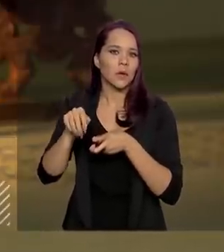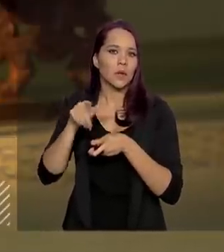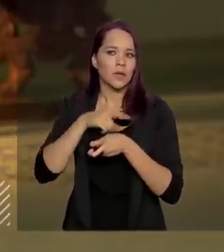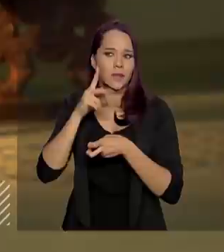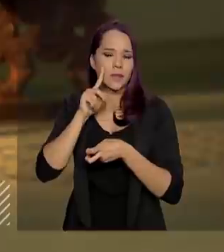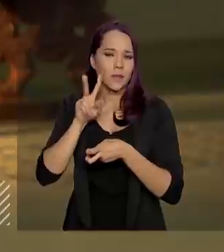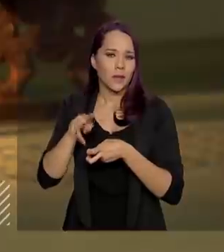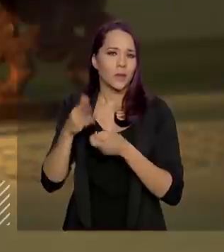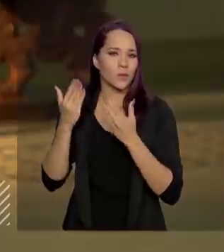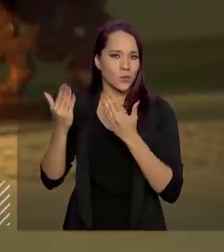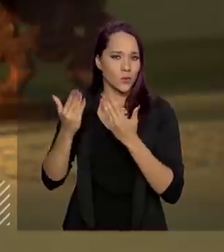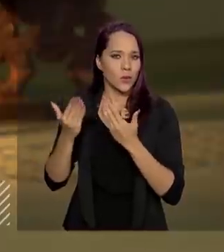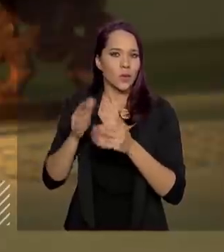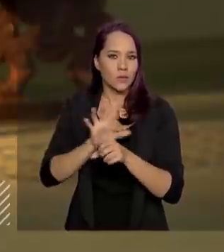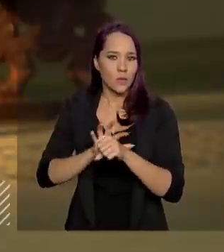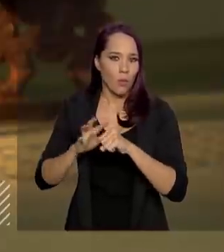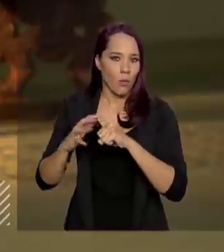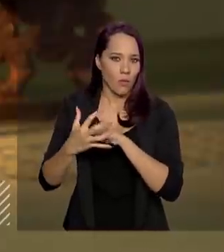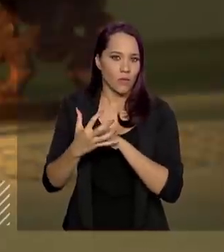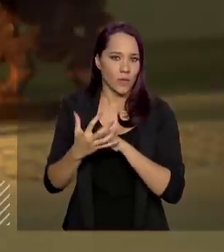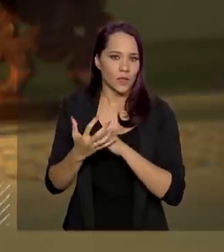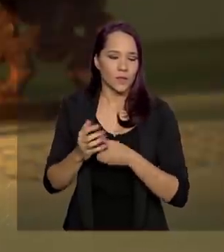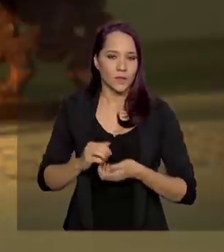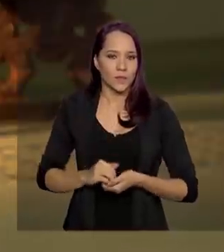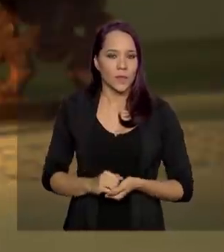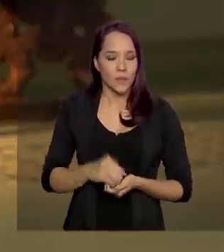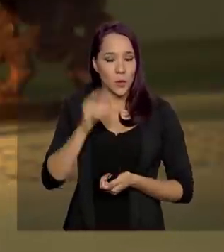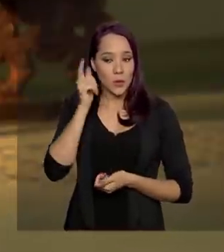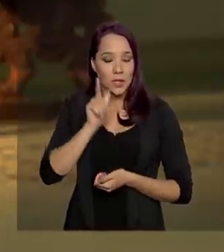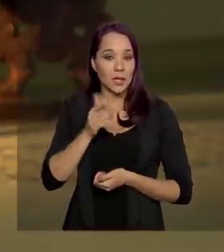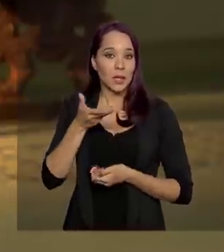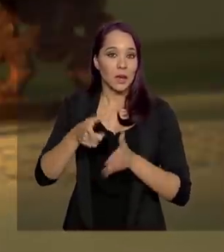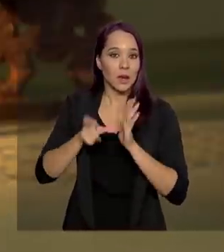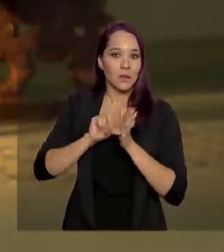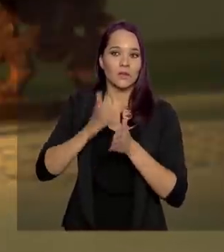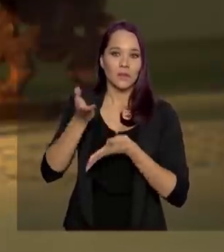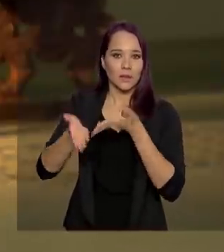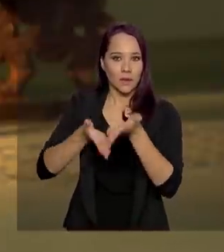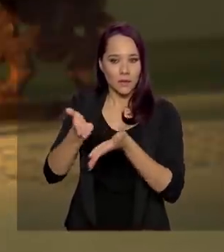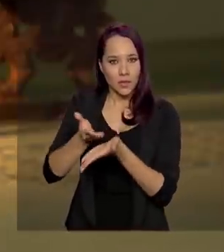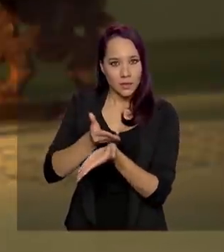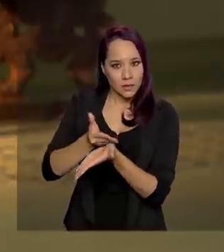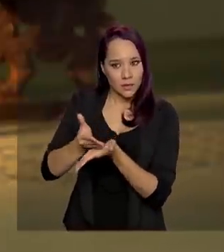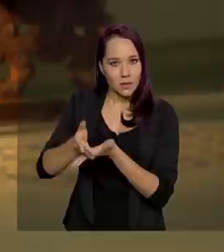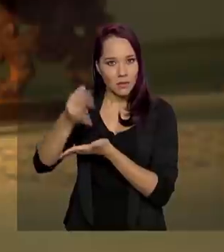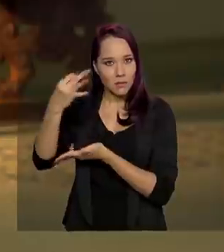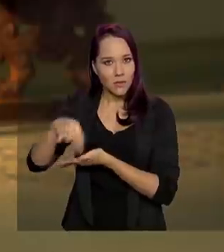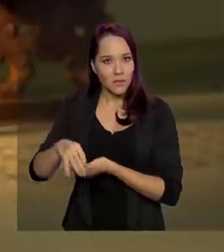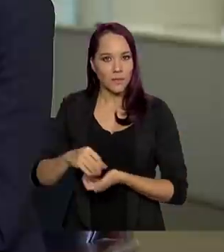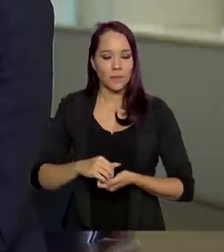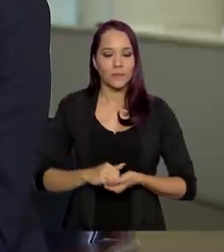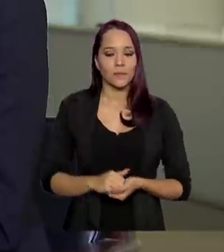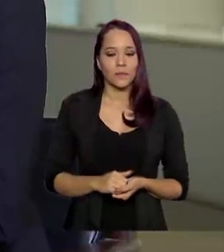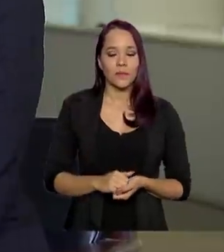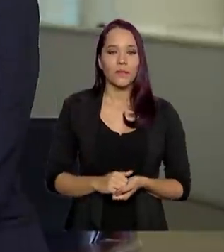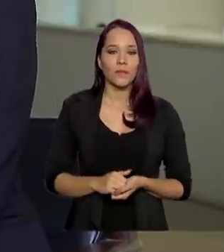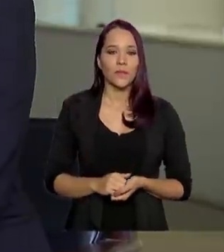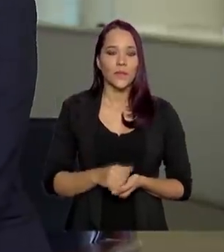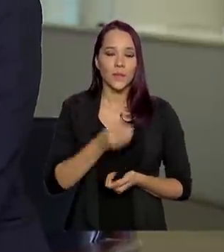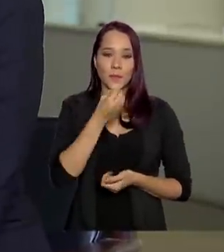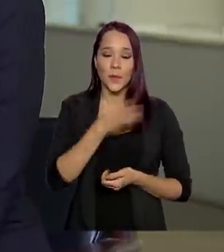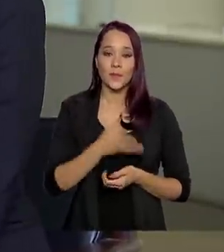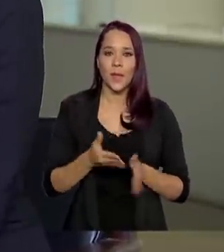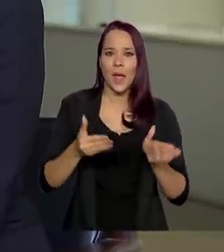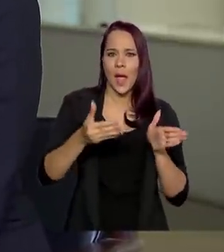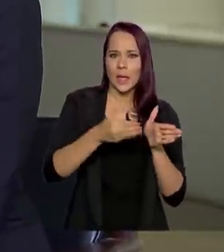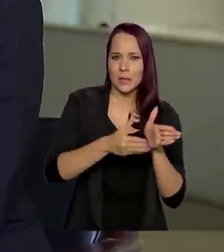como suspeita para a Covid, para que a gente possa, então, ter um tratamento já inicial ali eficaz. Bom, as barreiras